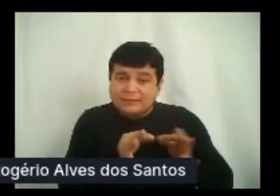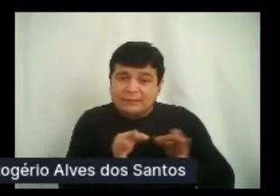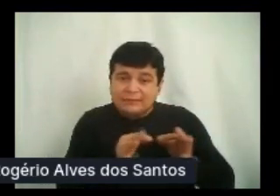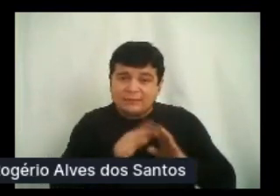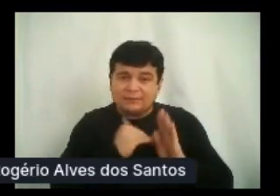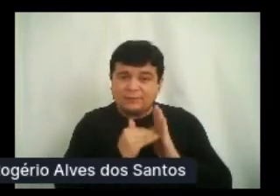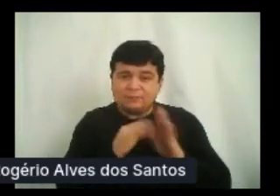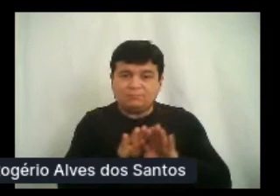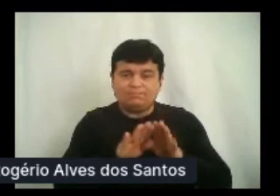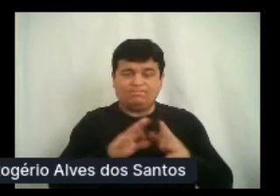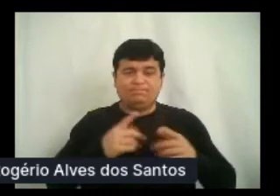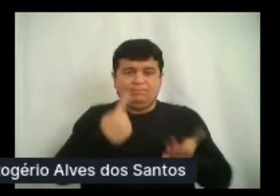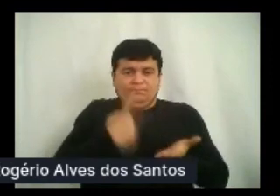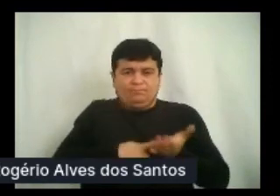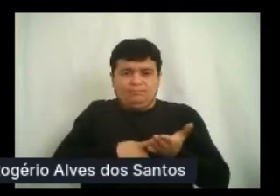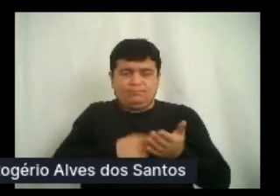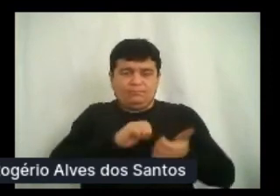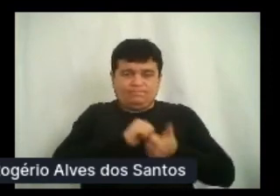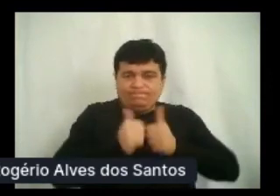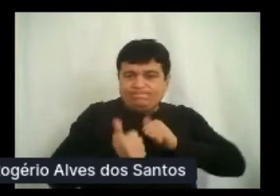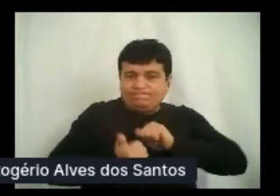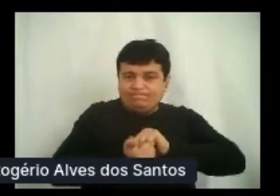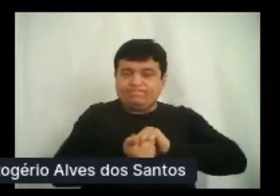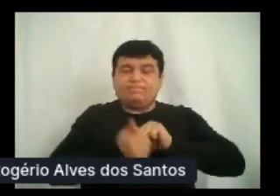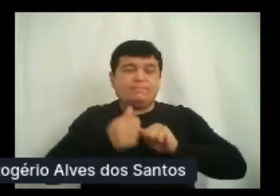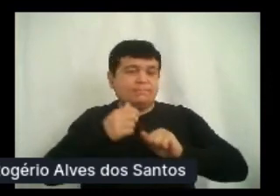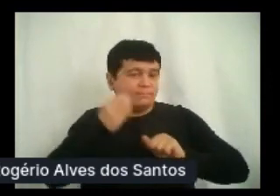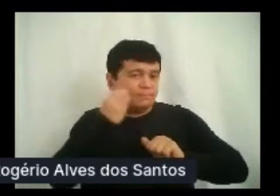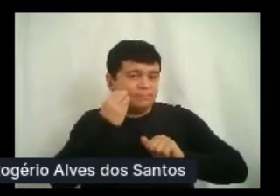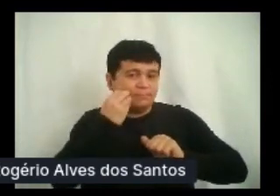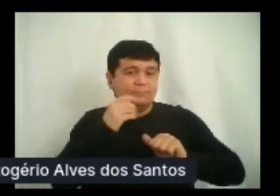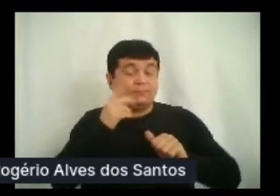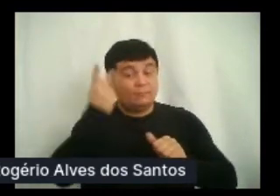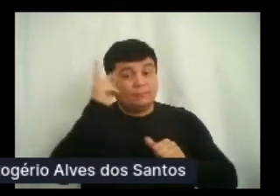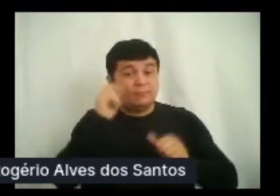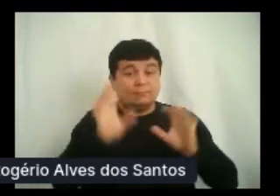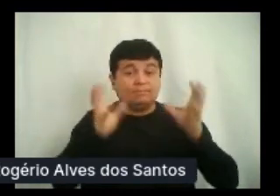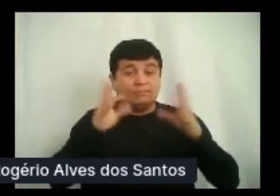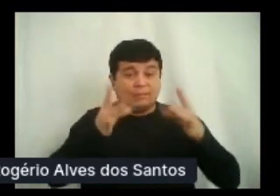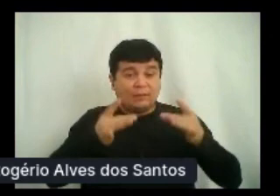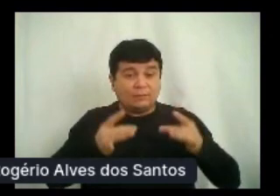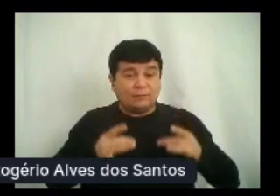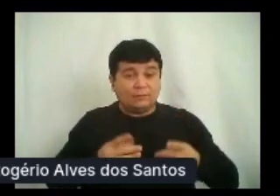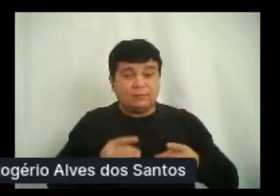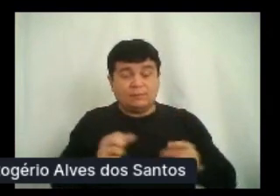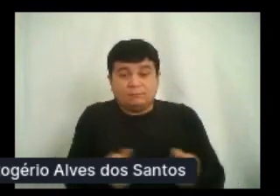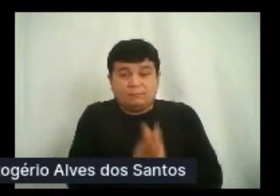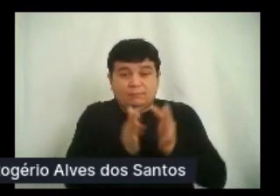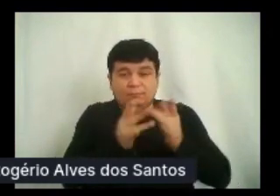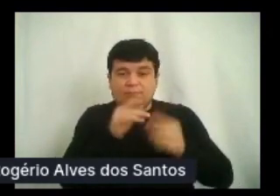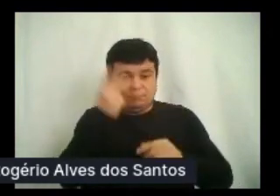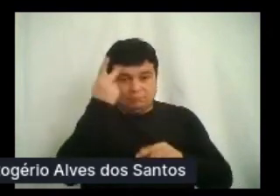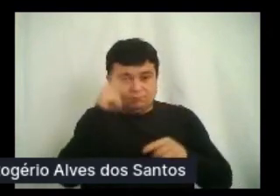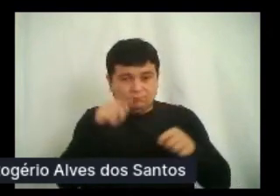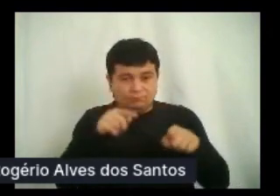resiliência para que esse evento seja incrível para vocês em todos os detalhes. Temos muito orgulho do que construímos